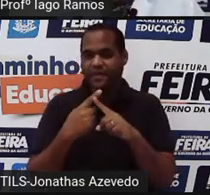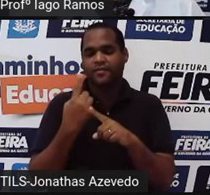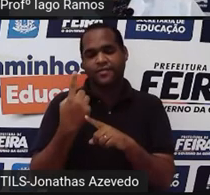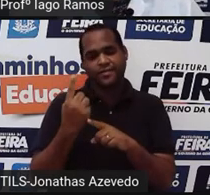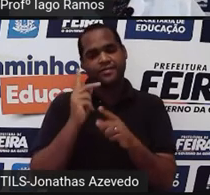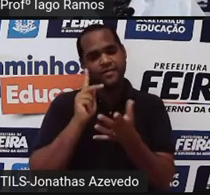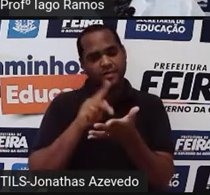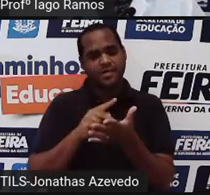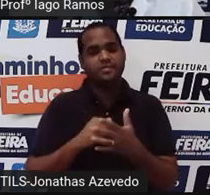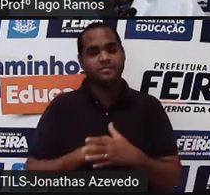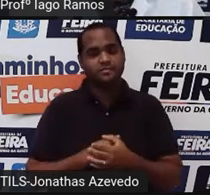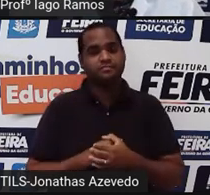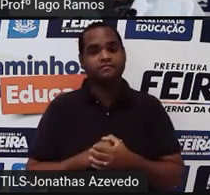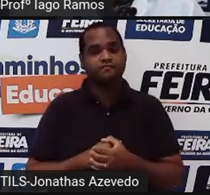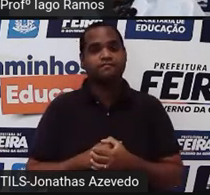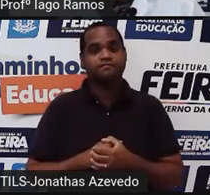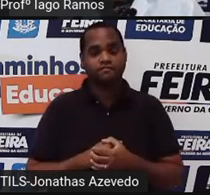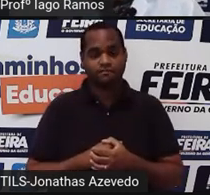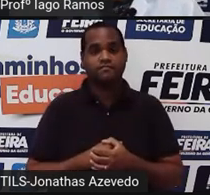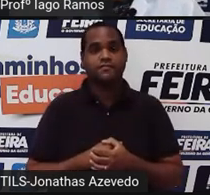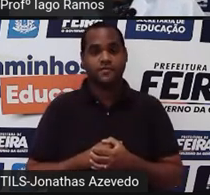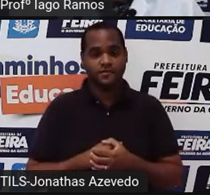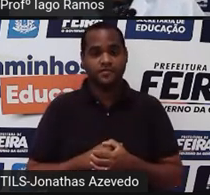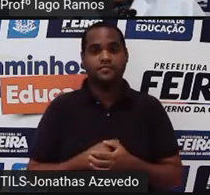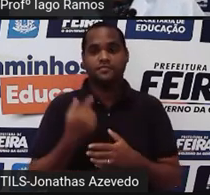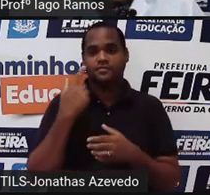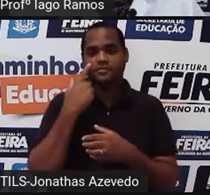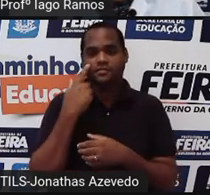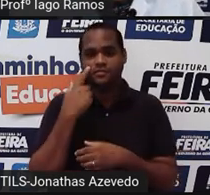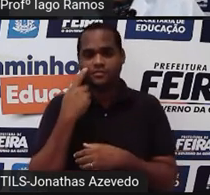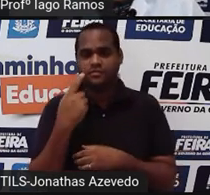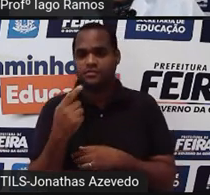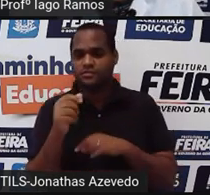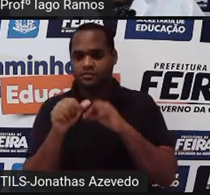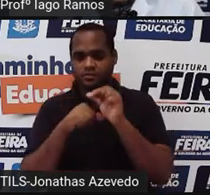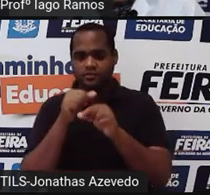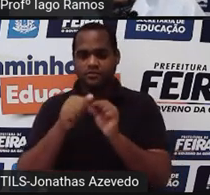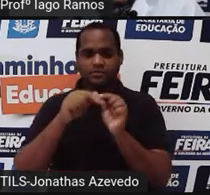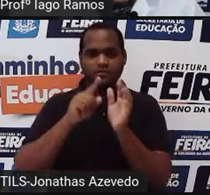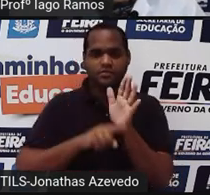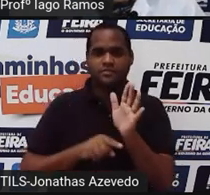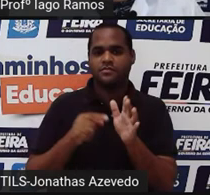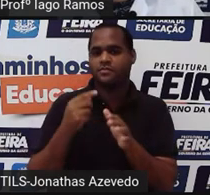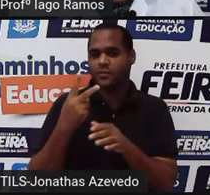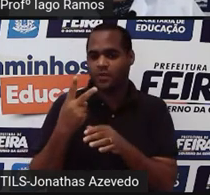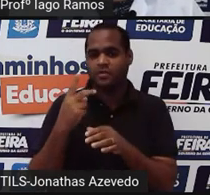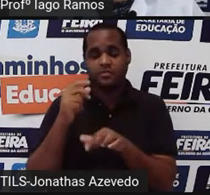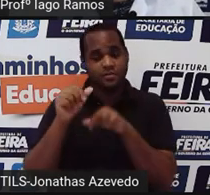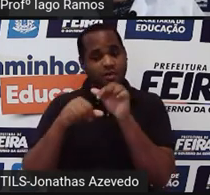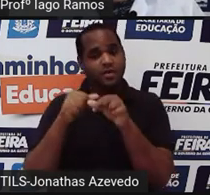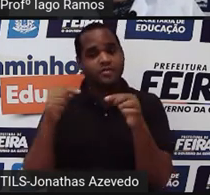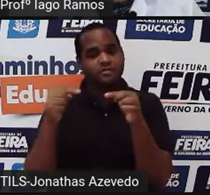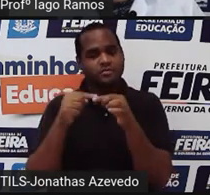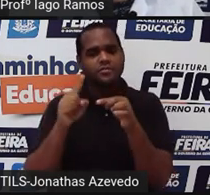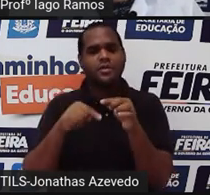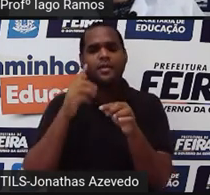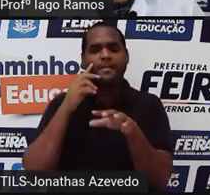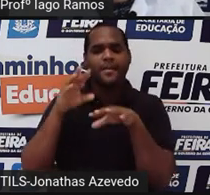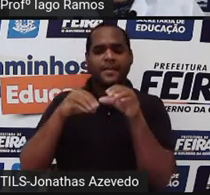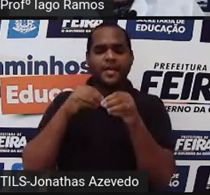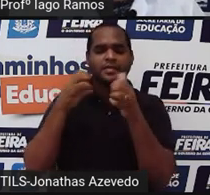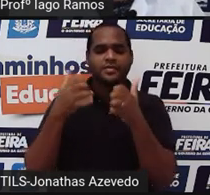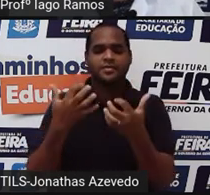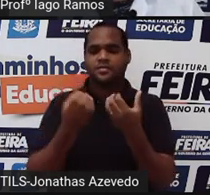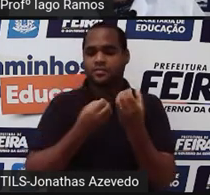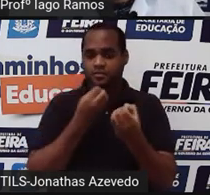esse aqui, a fração menos 2 terços elevado a menos 2, tá? Como a gente acabou de ver, a gente vai pegar o seguinte, olha só.